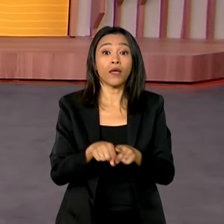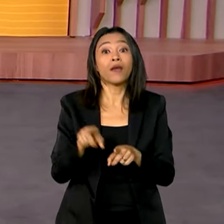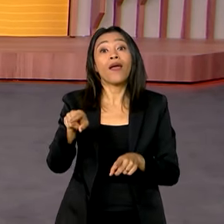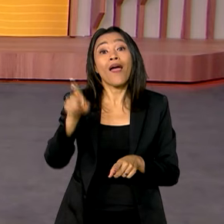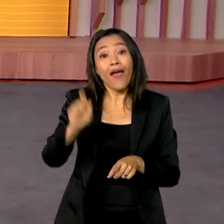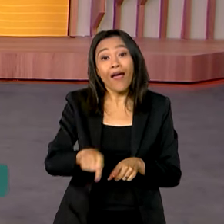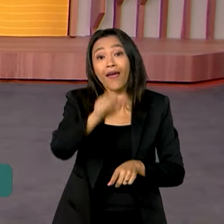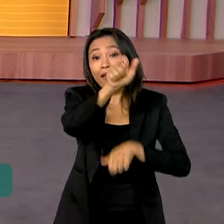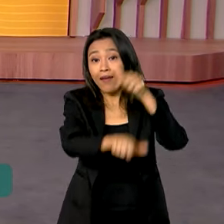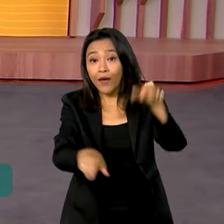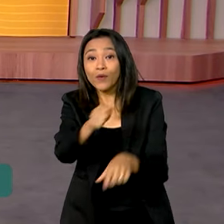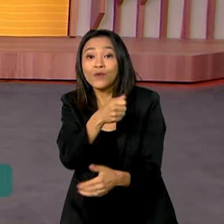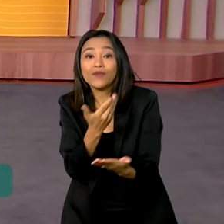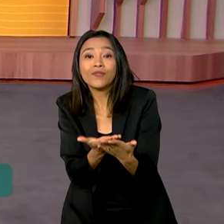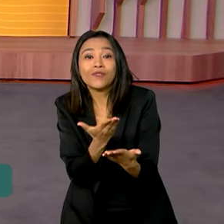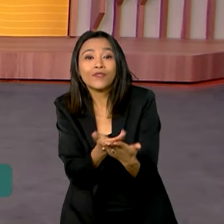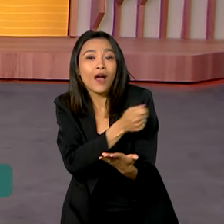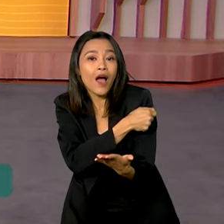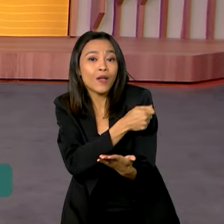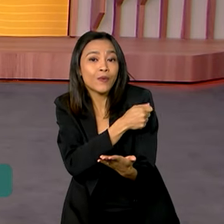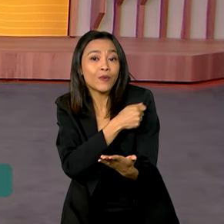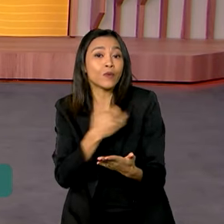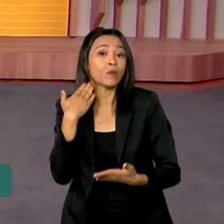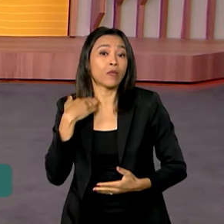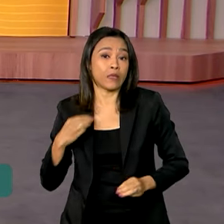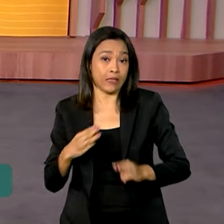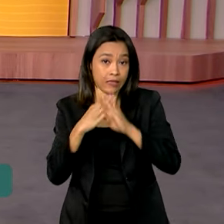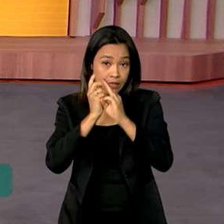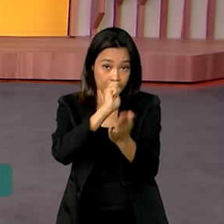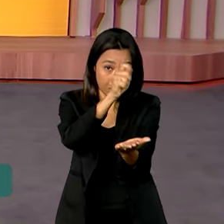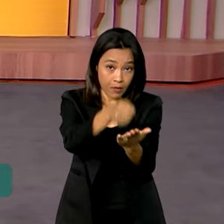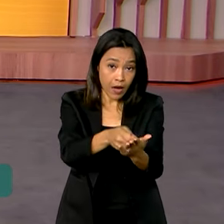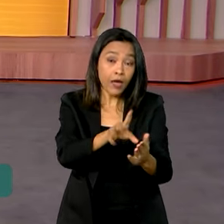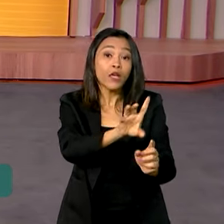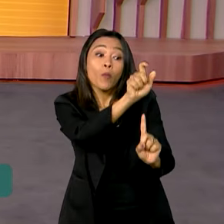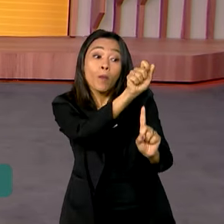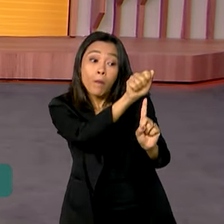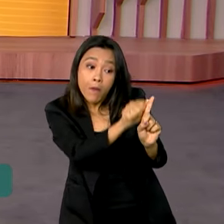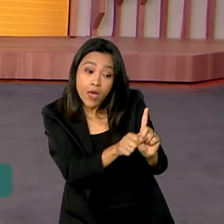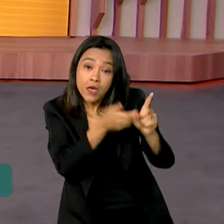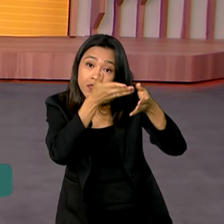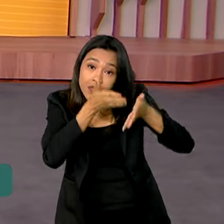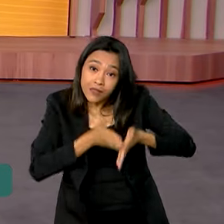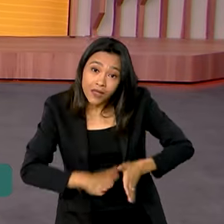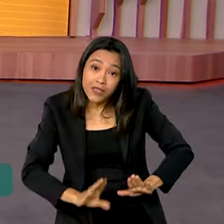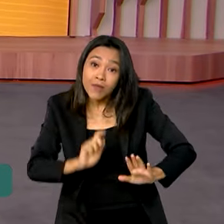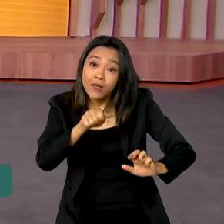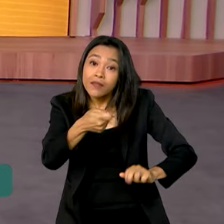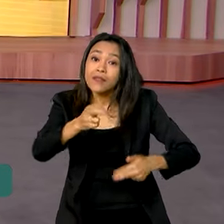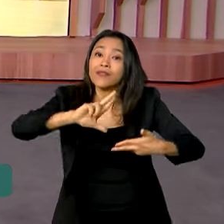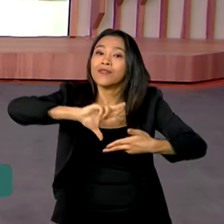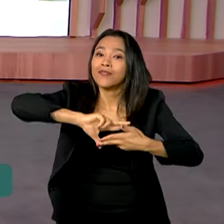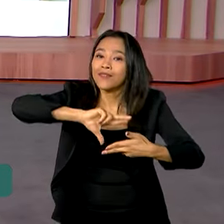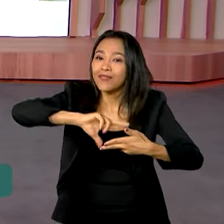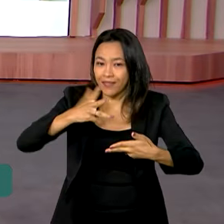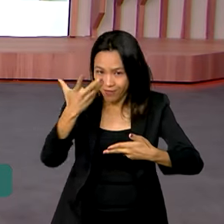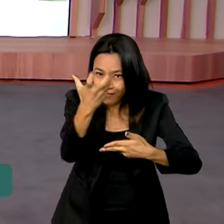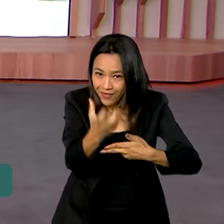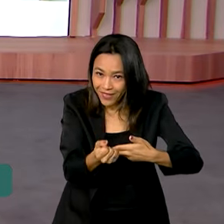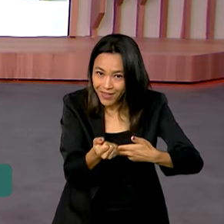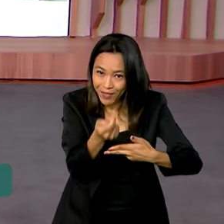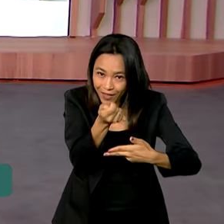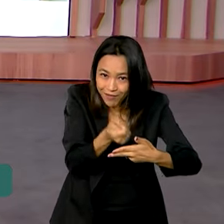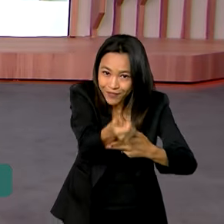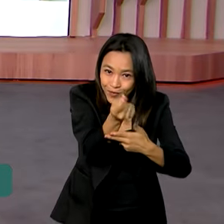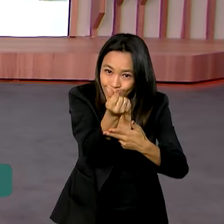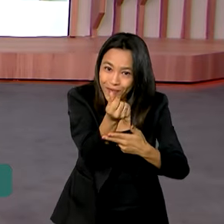estudantes. A Caixa começa a pagar de acordo com o mês do nascimento, o pé de meia. Então vamos voltar a falar com a repórter Márcia